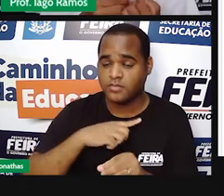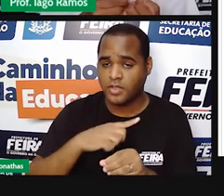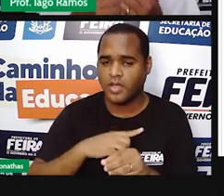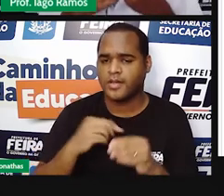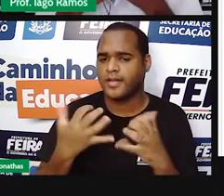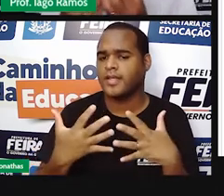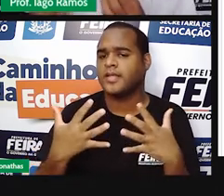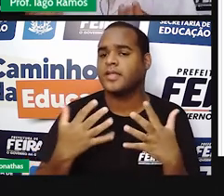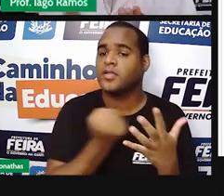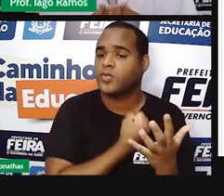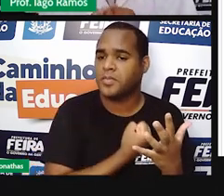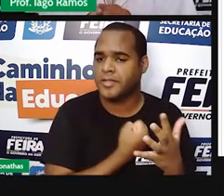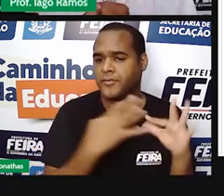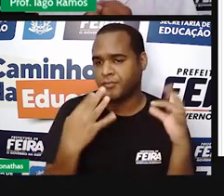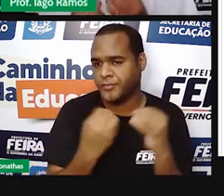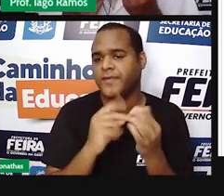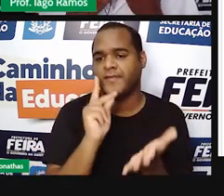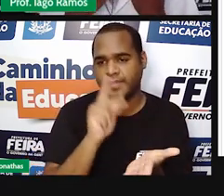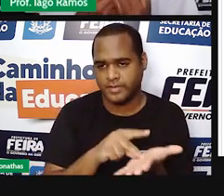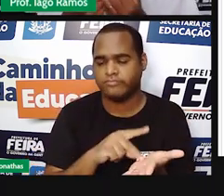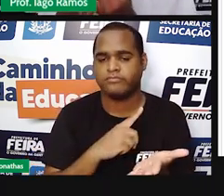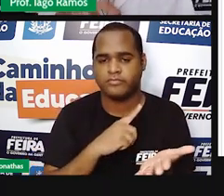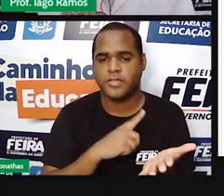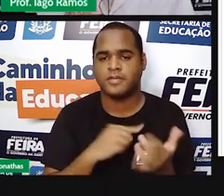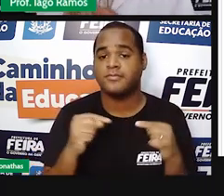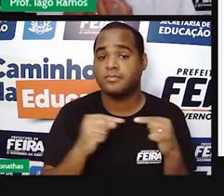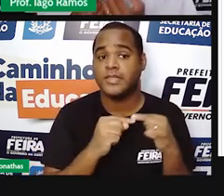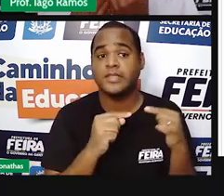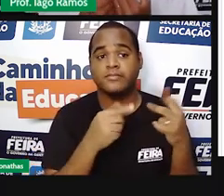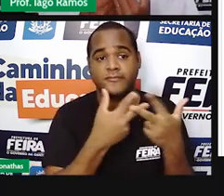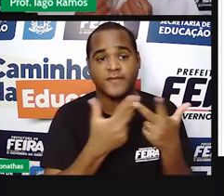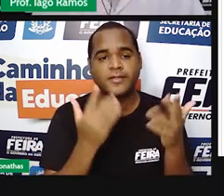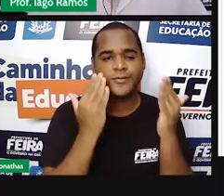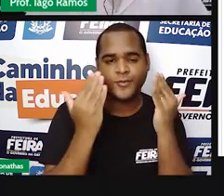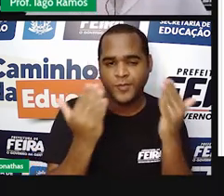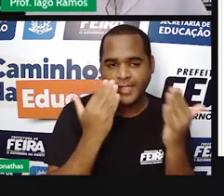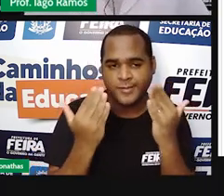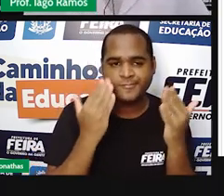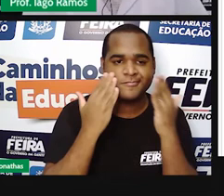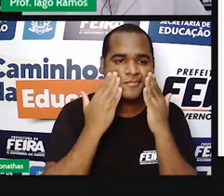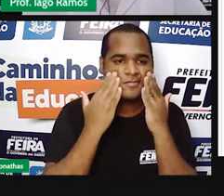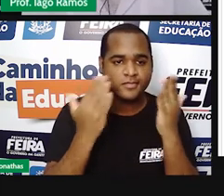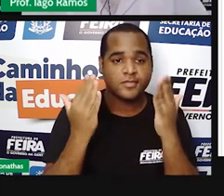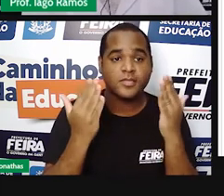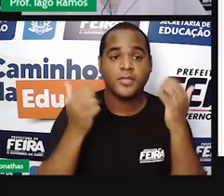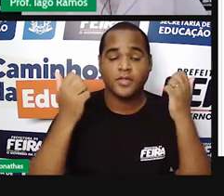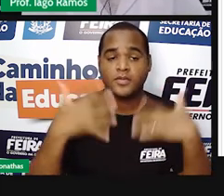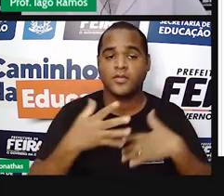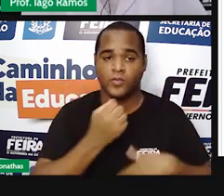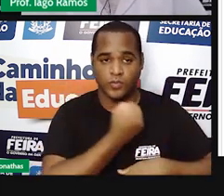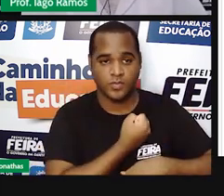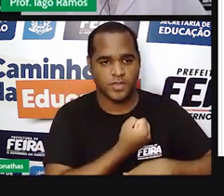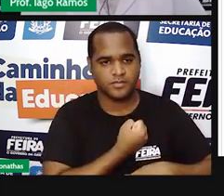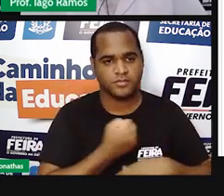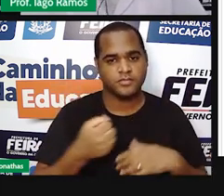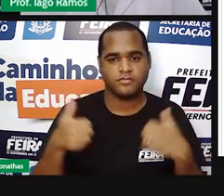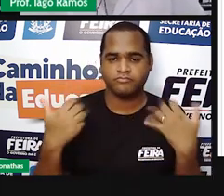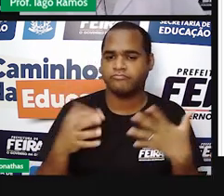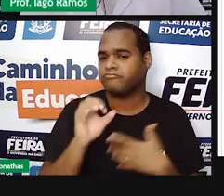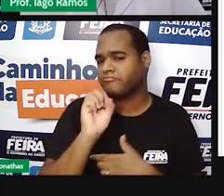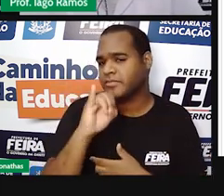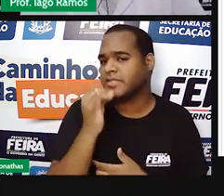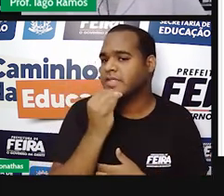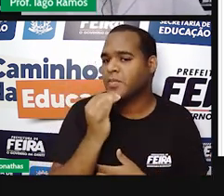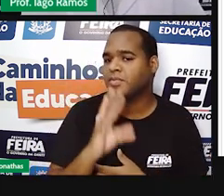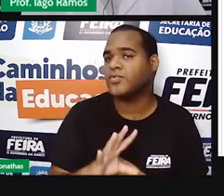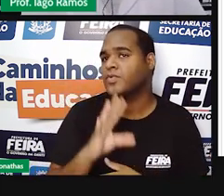inteiros são números reais. É uma forma de representar números reais se esses